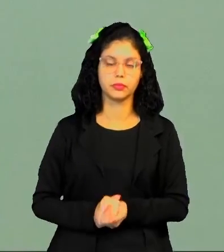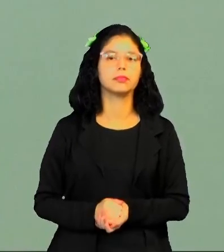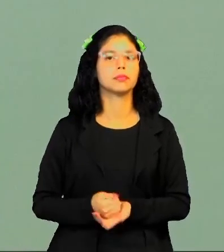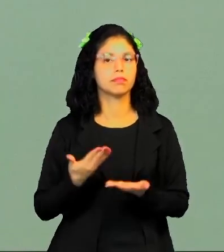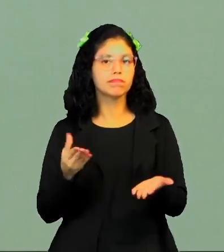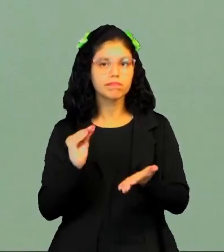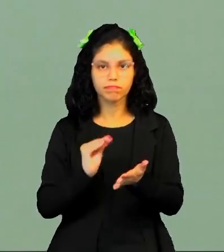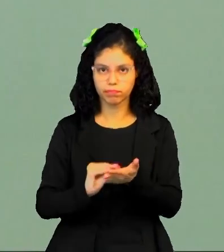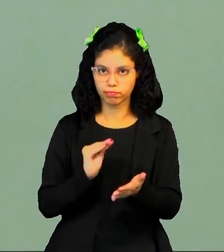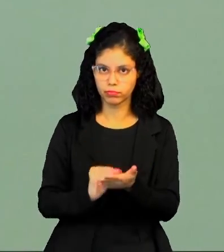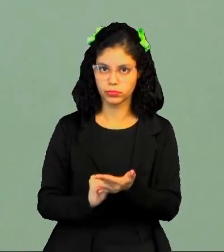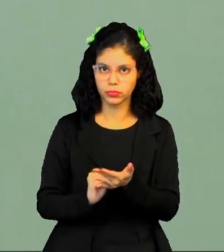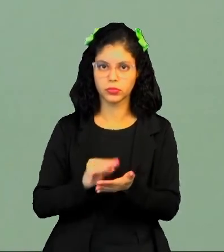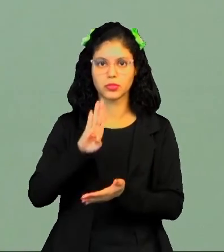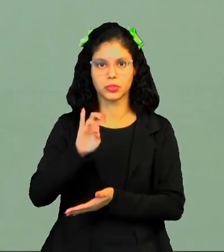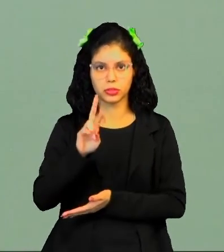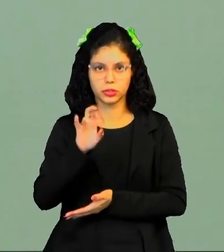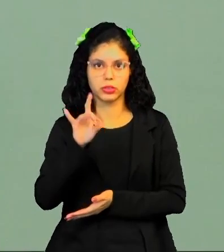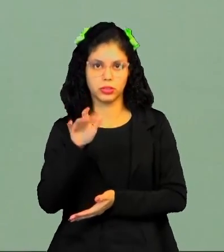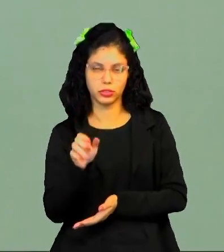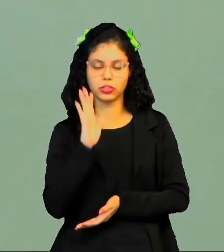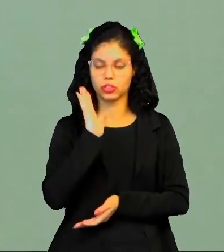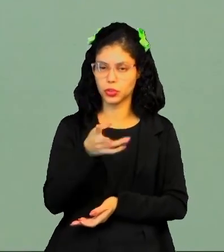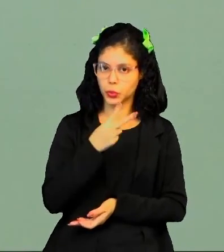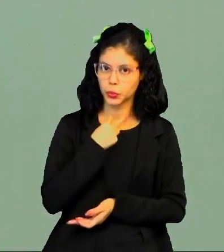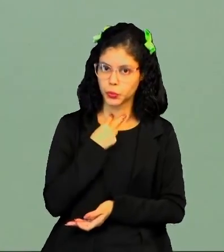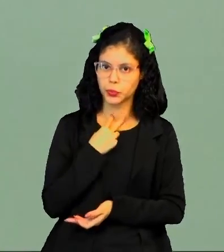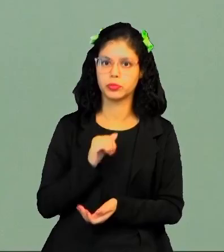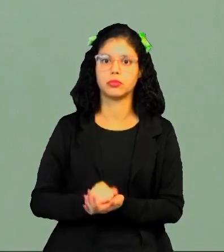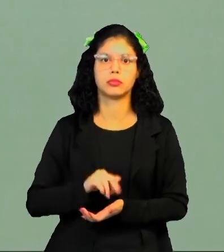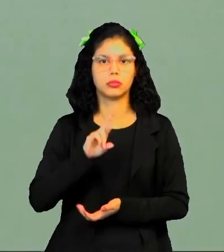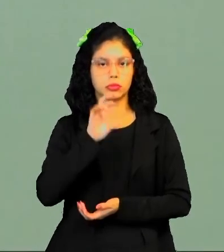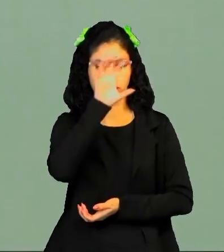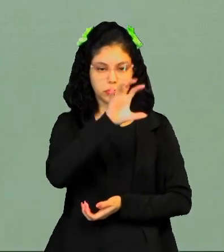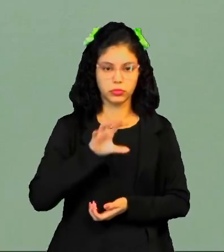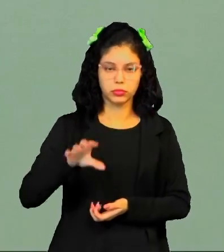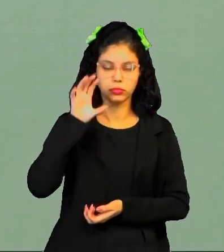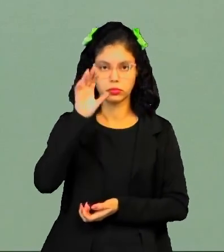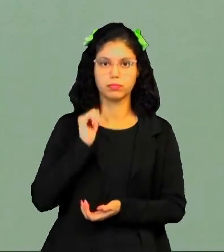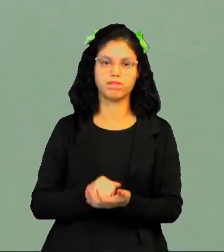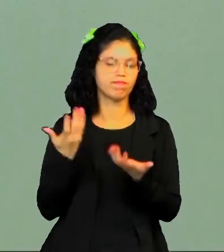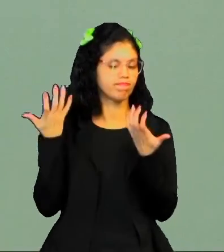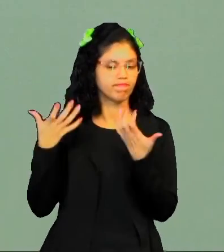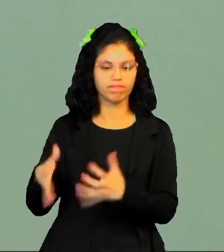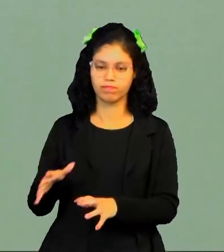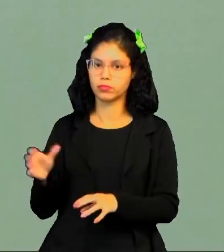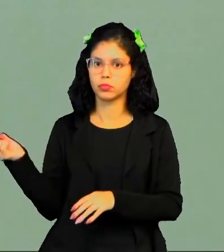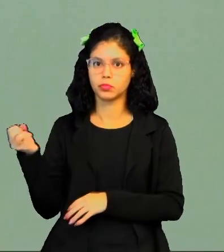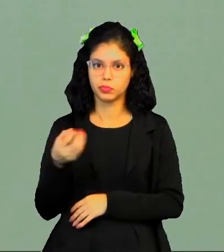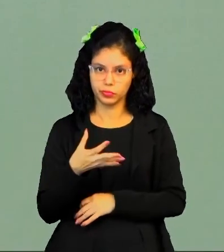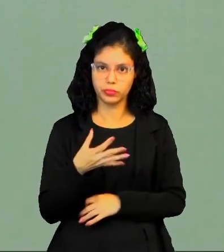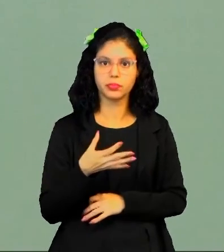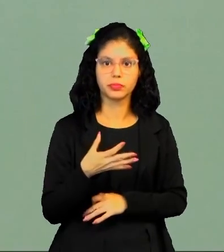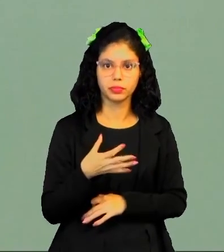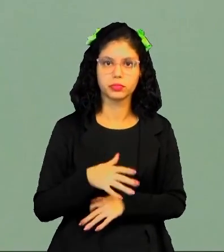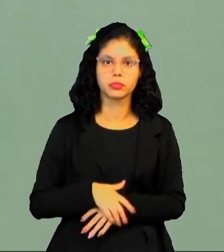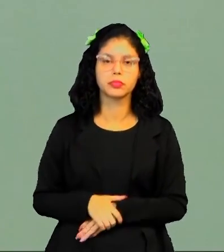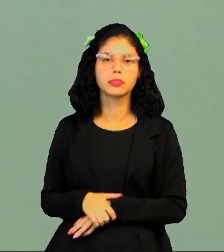dos bandeirantes paulistas que já ocupavam a região, que não queriam que novos